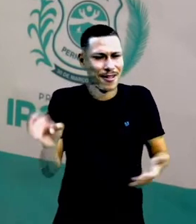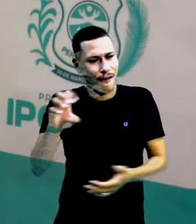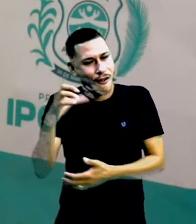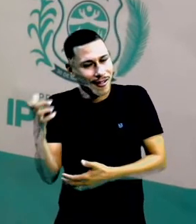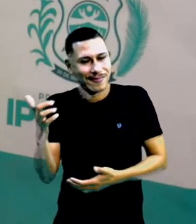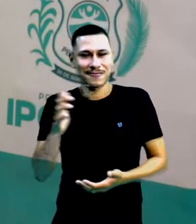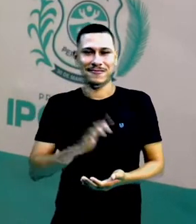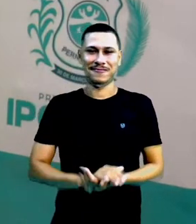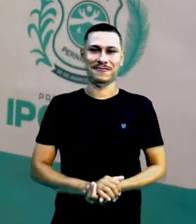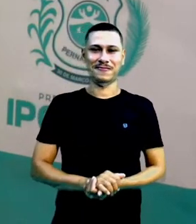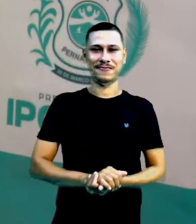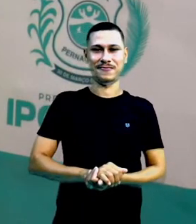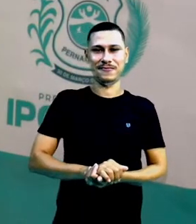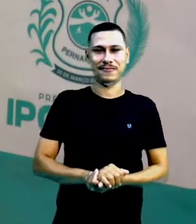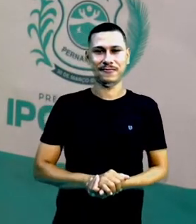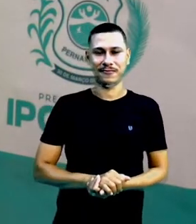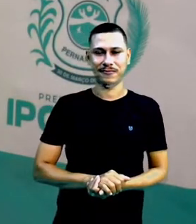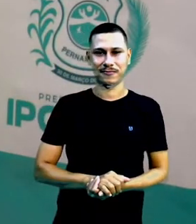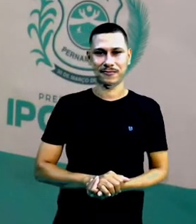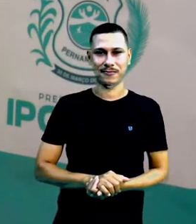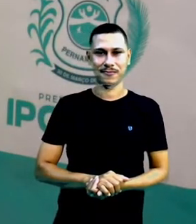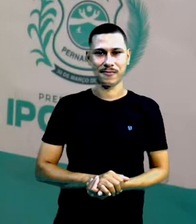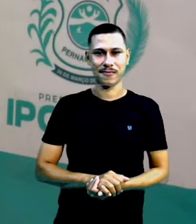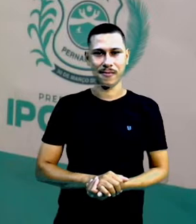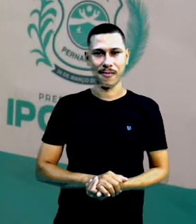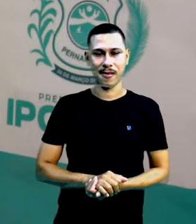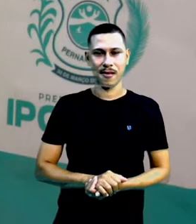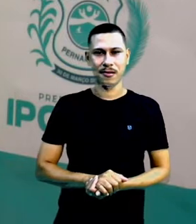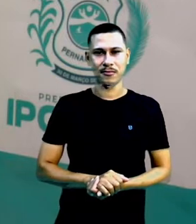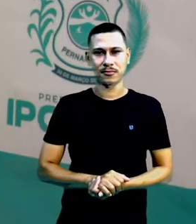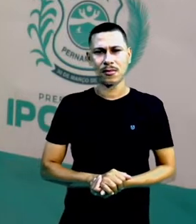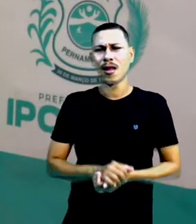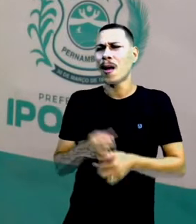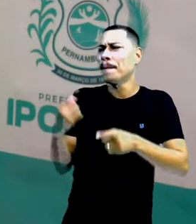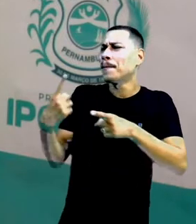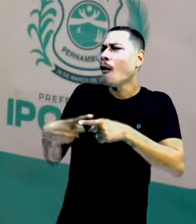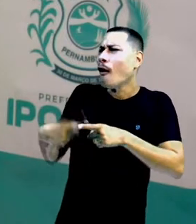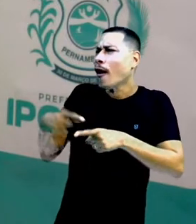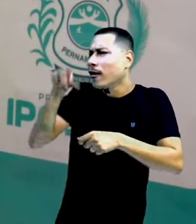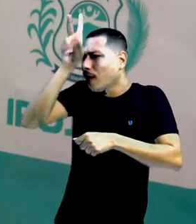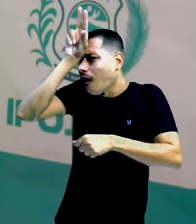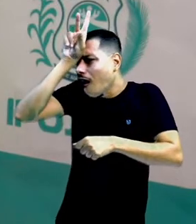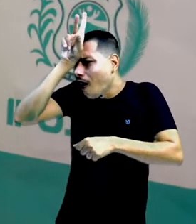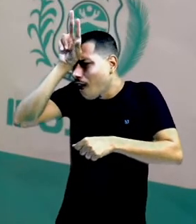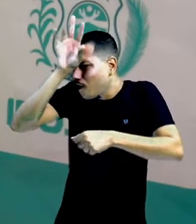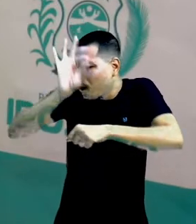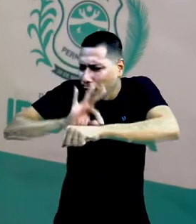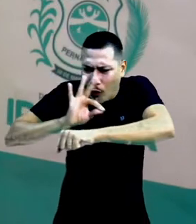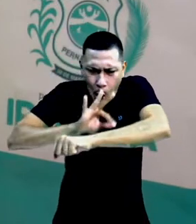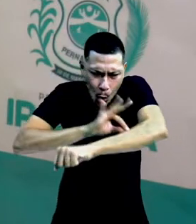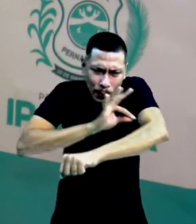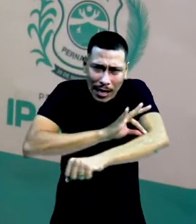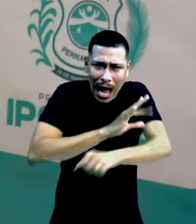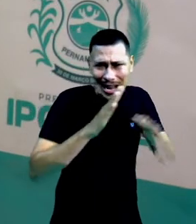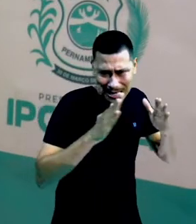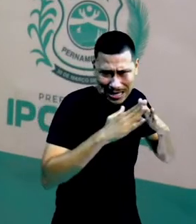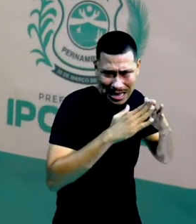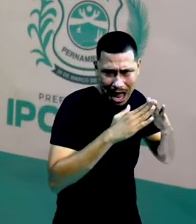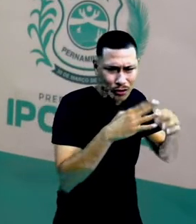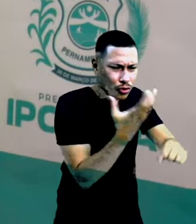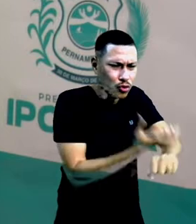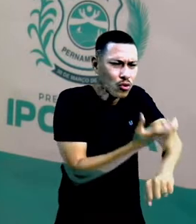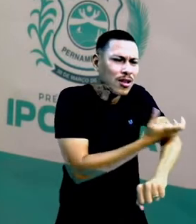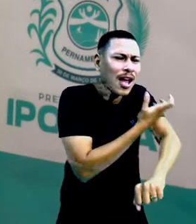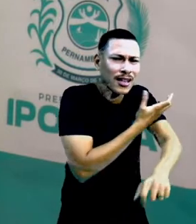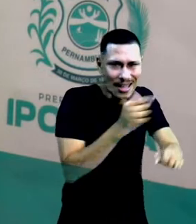Hã? Por que será que elas fizeram o formigueiro, a casinha dela no jardim? Eu acho